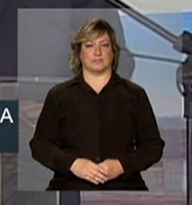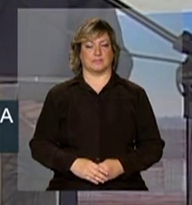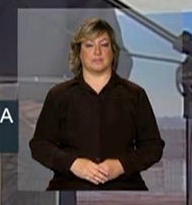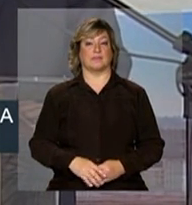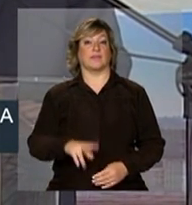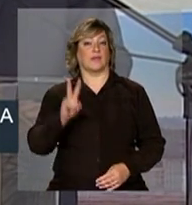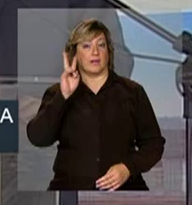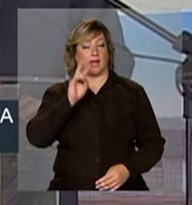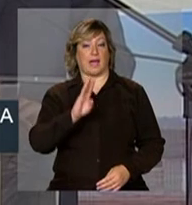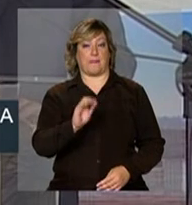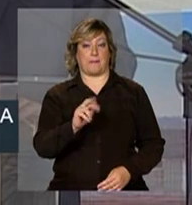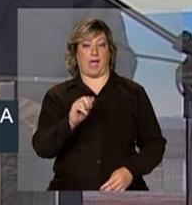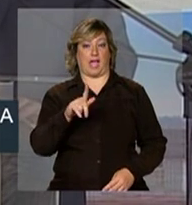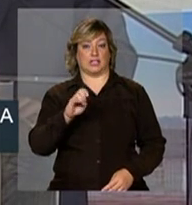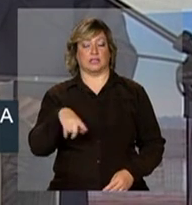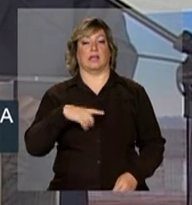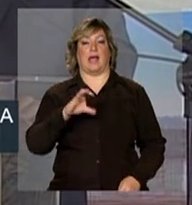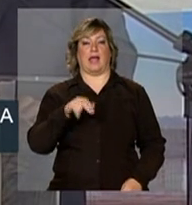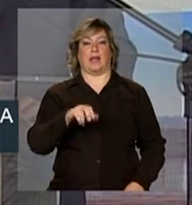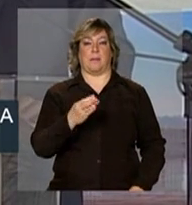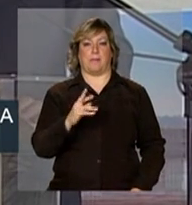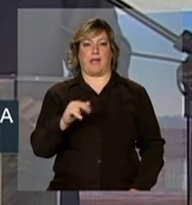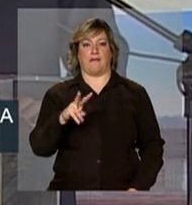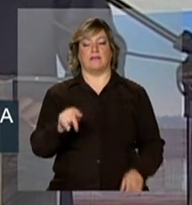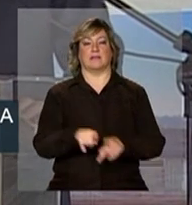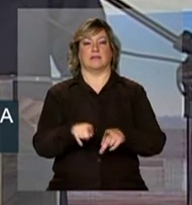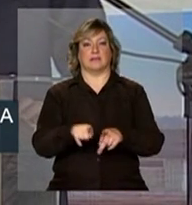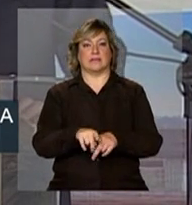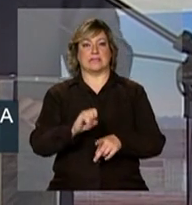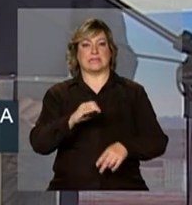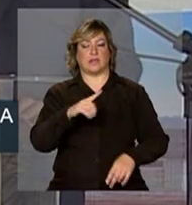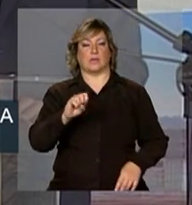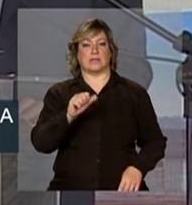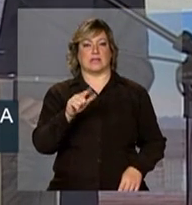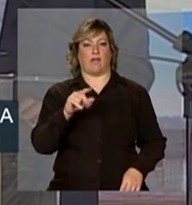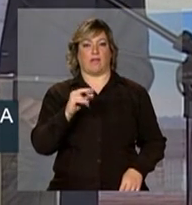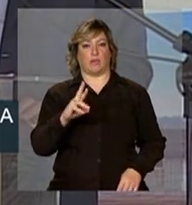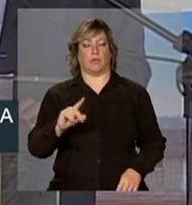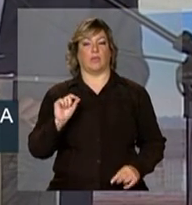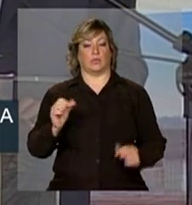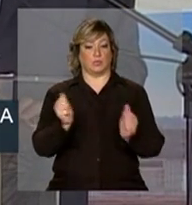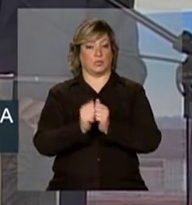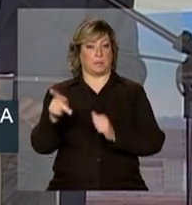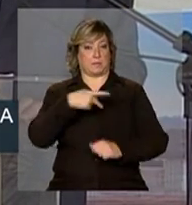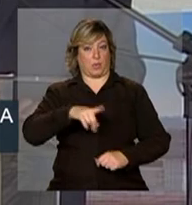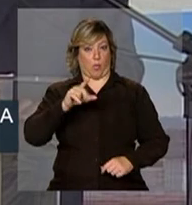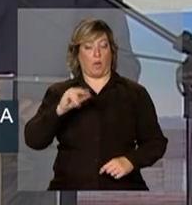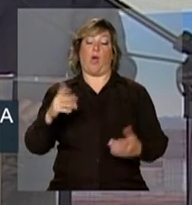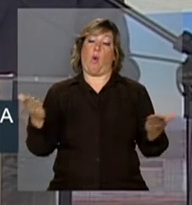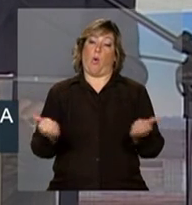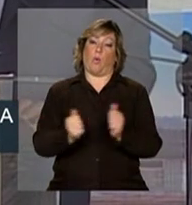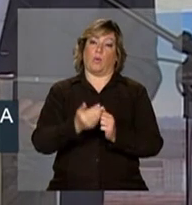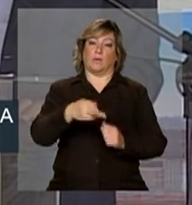As barragens de Canabrava e São Salvador com o ex-presidente Lula e hoje com a senhora a barragem de Estreito.